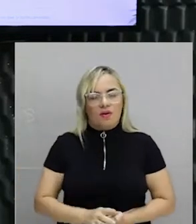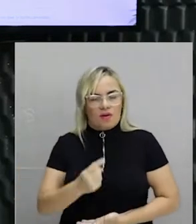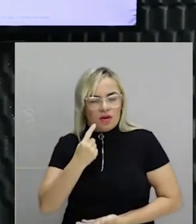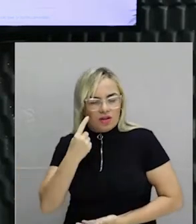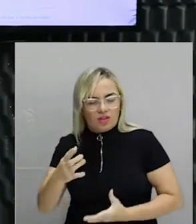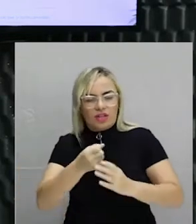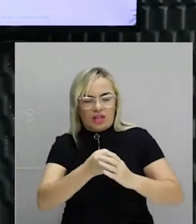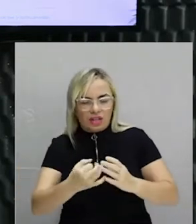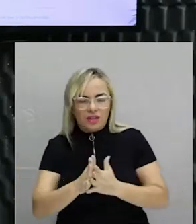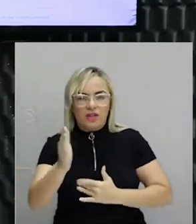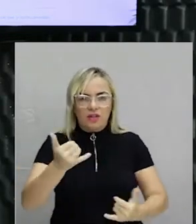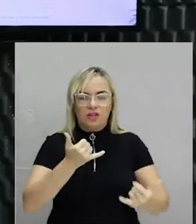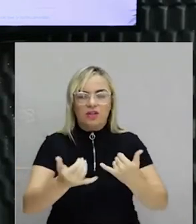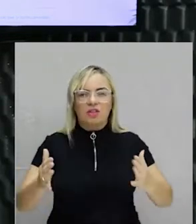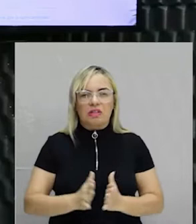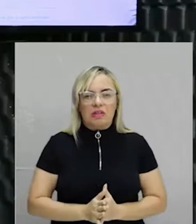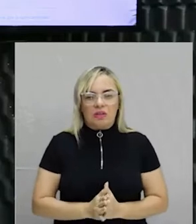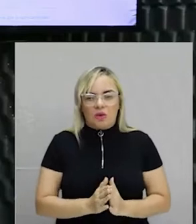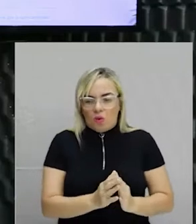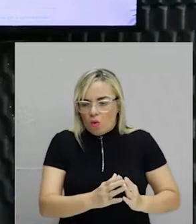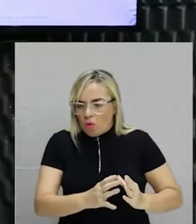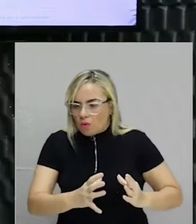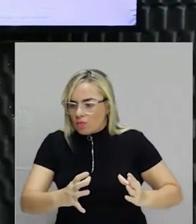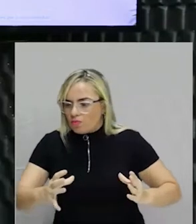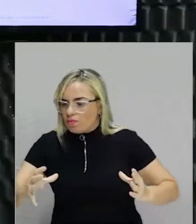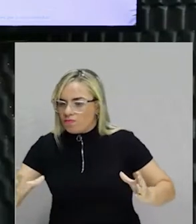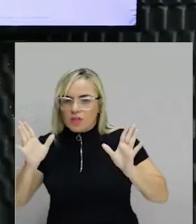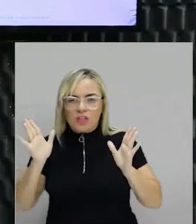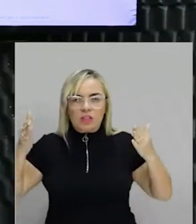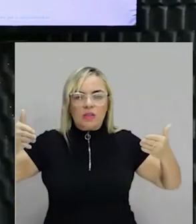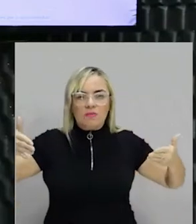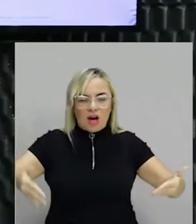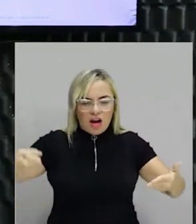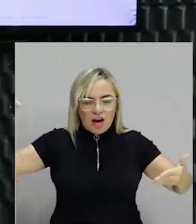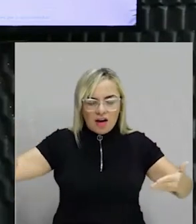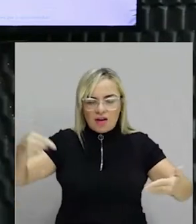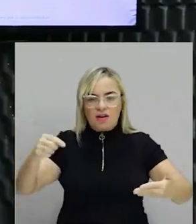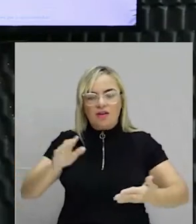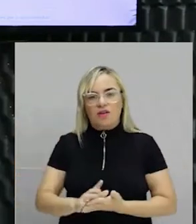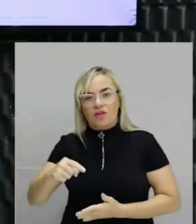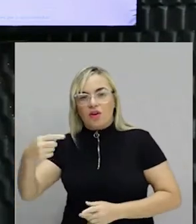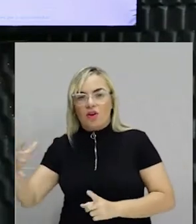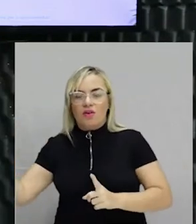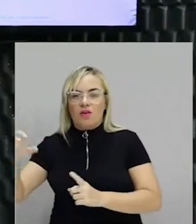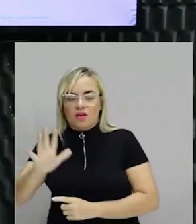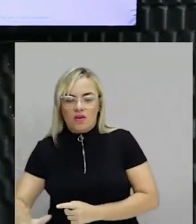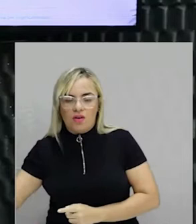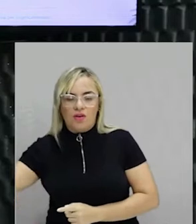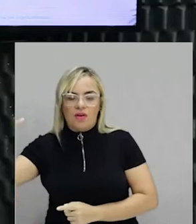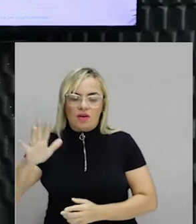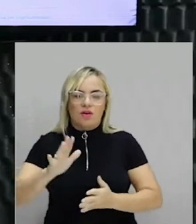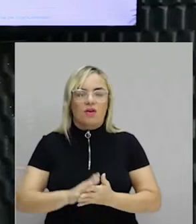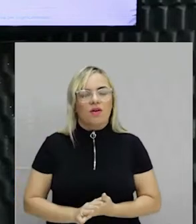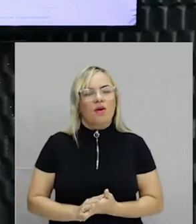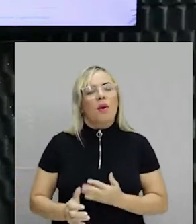chamar a atenção. Isso vem desde a Europa. Óbvio, nossas igrejas são grandes, mas não são tão monumentais quanto as igrejas europeias,